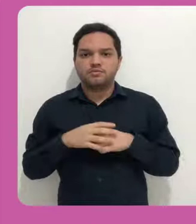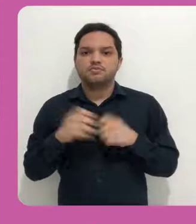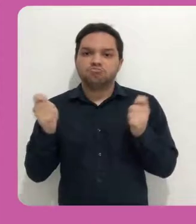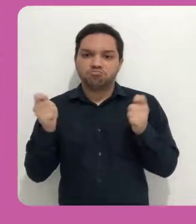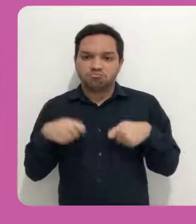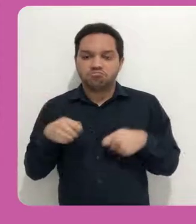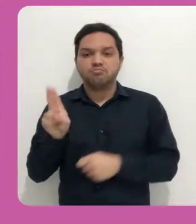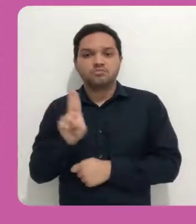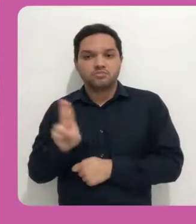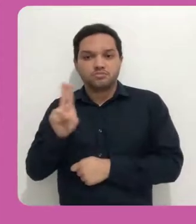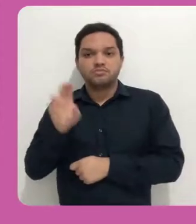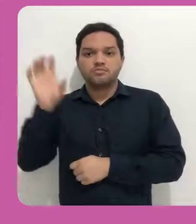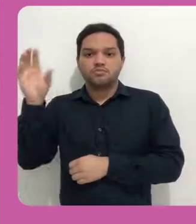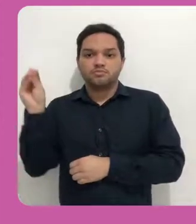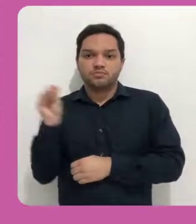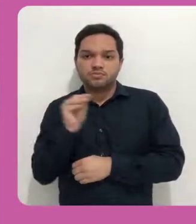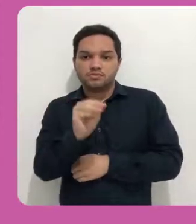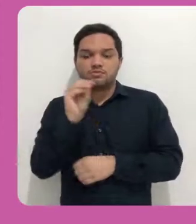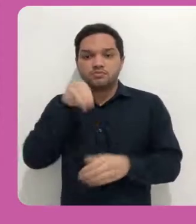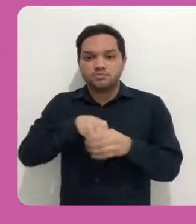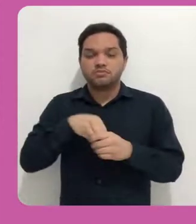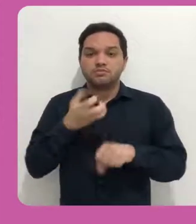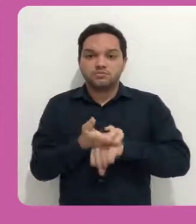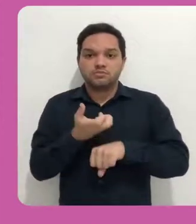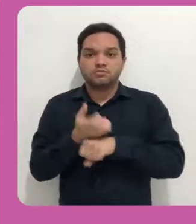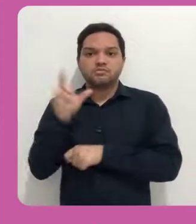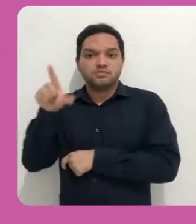e um DOC.